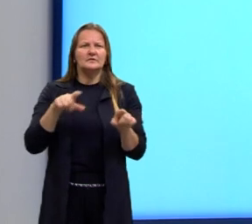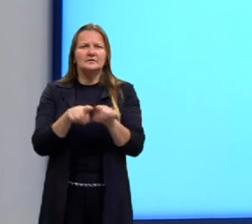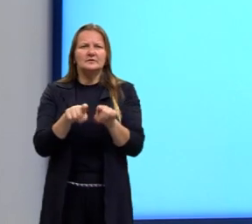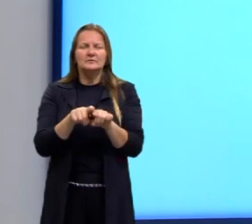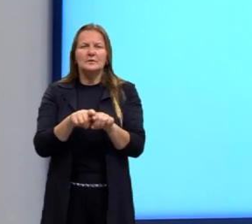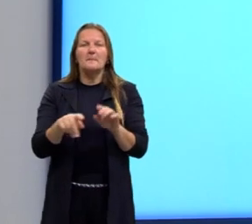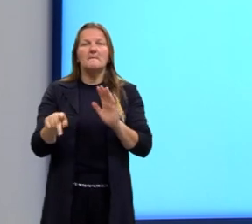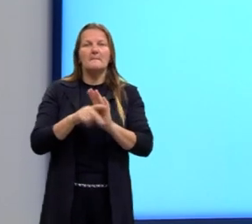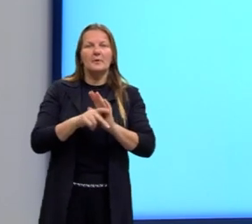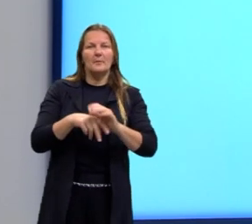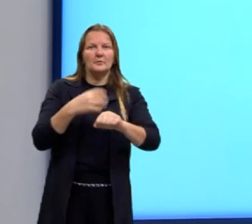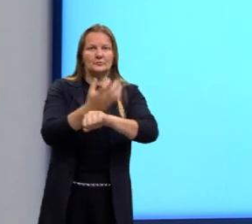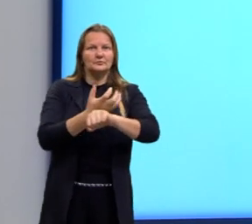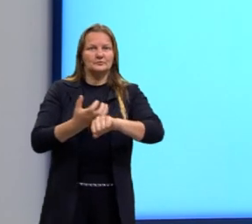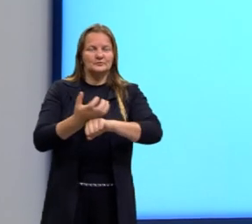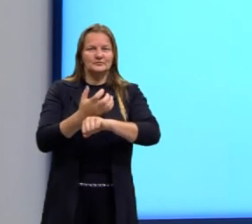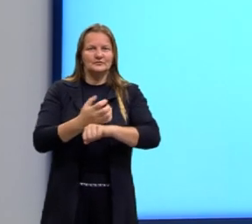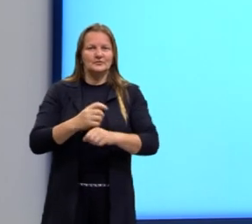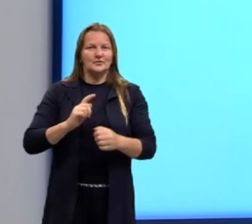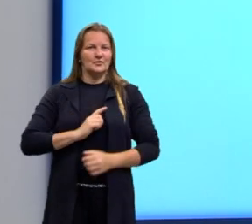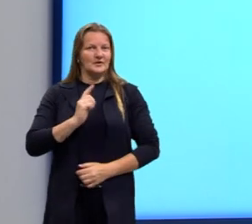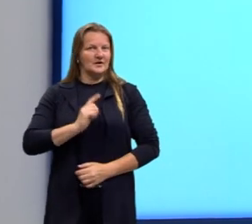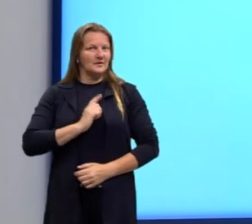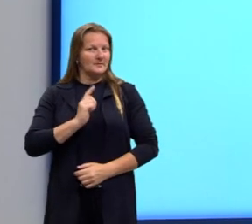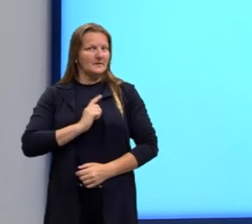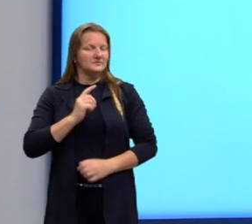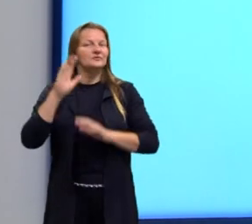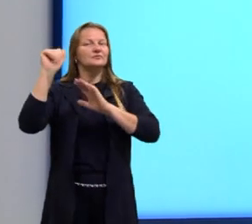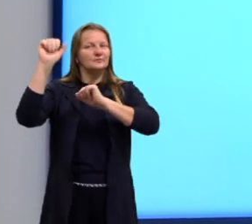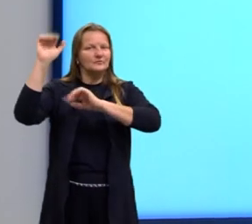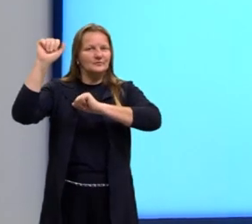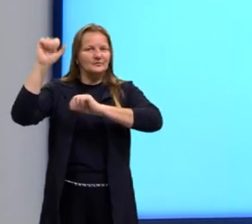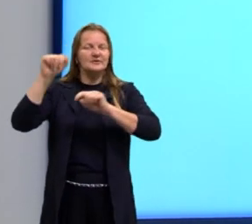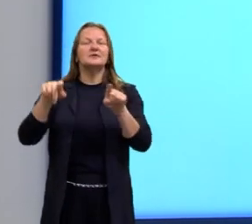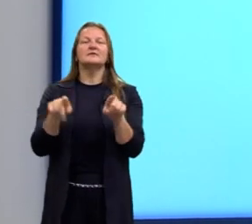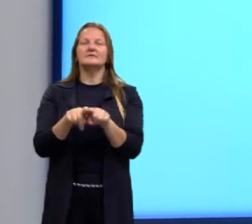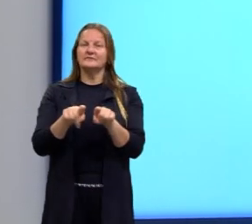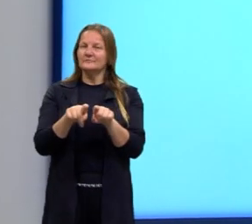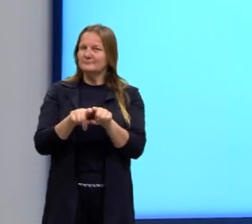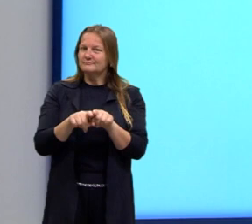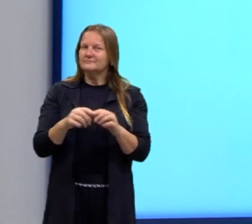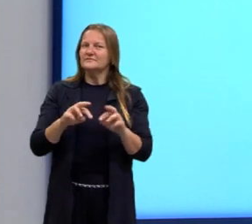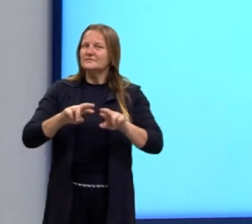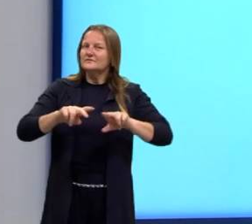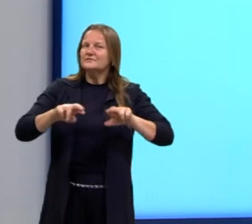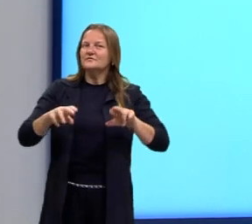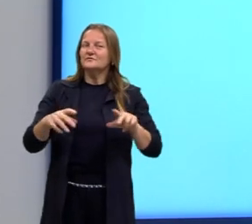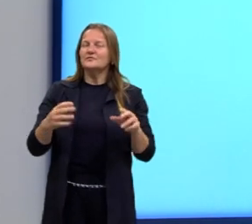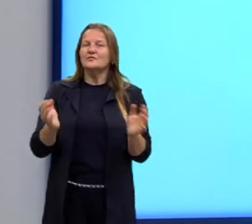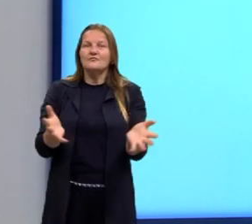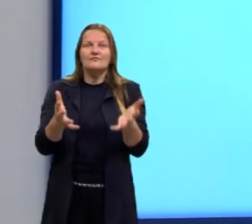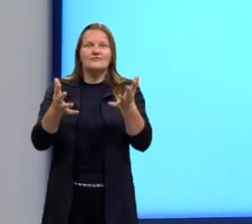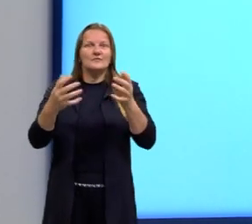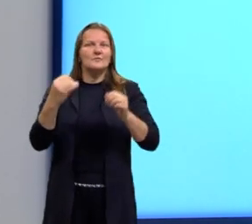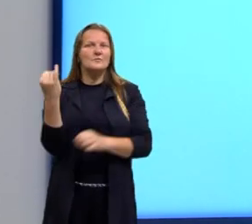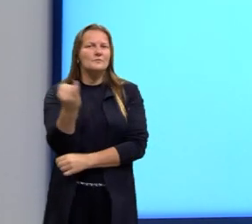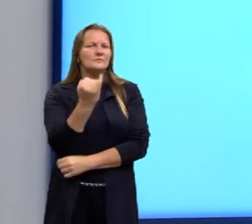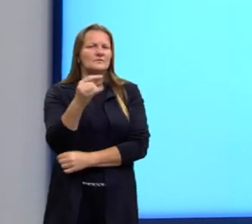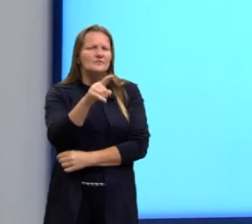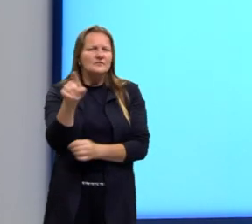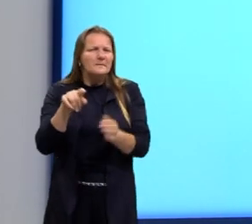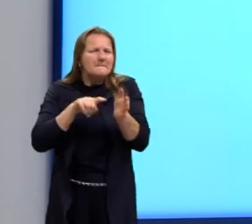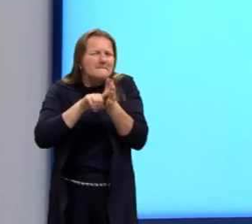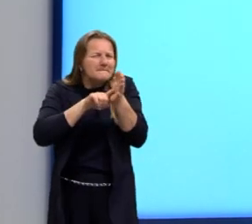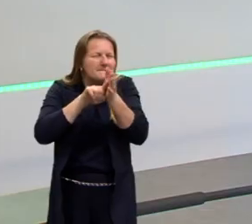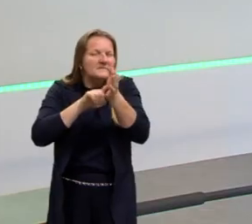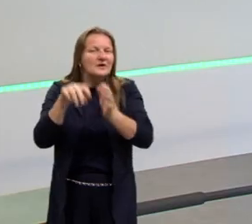componente, a gramatical, a parte gramatical da língua espanhola, mas também enfatizamos a importância de você pesquisar